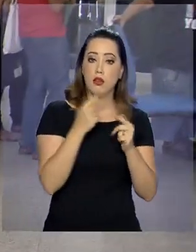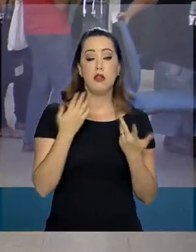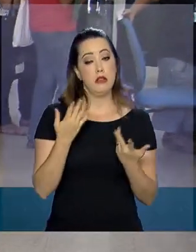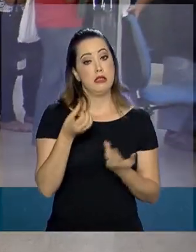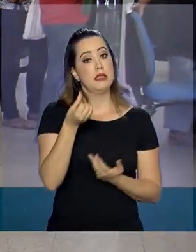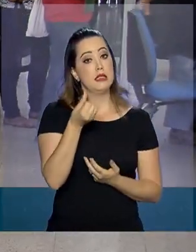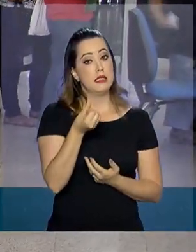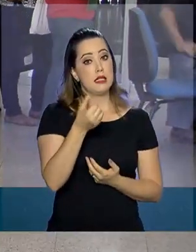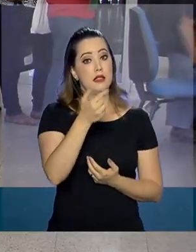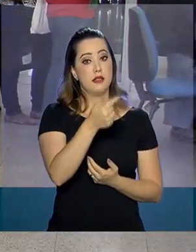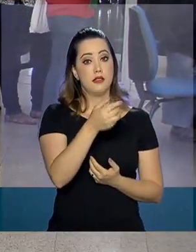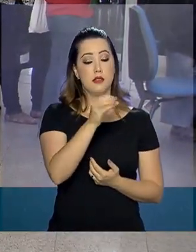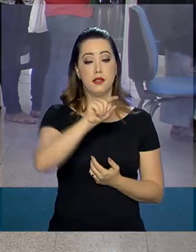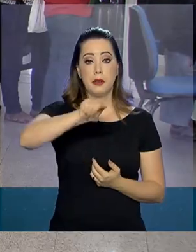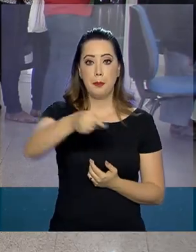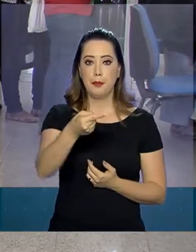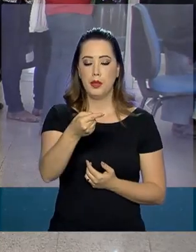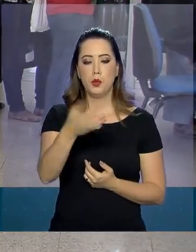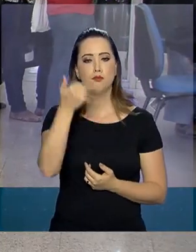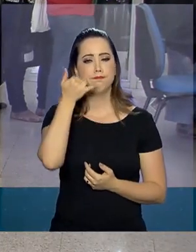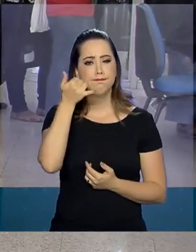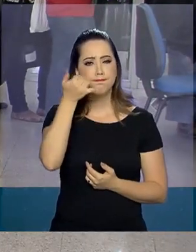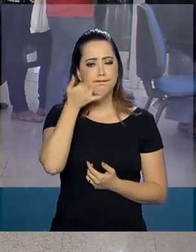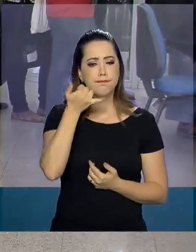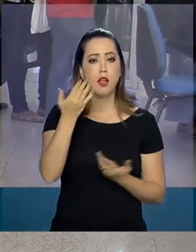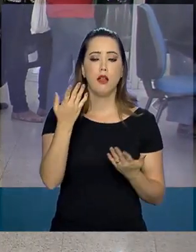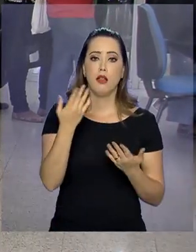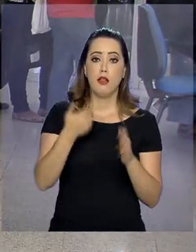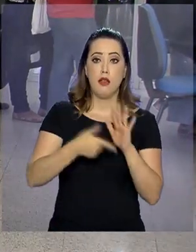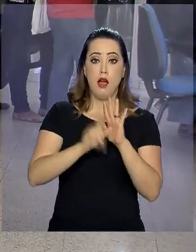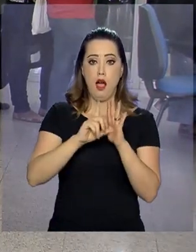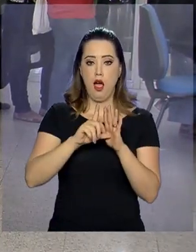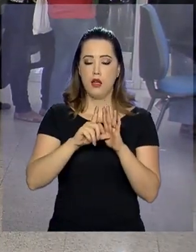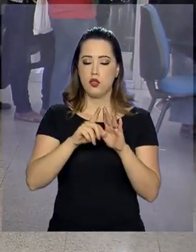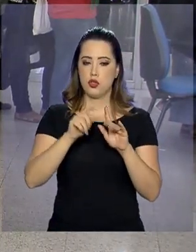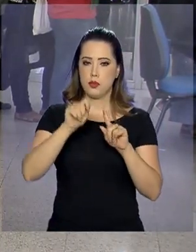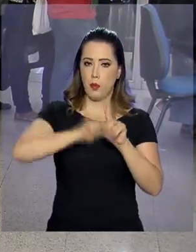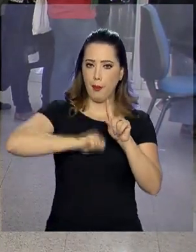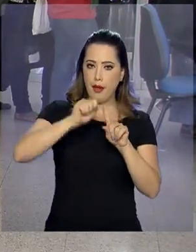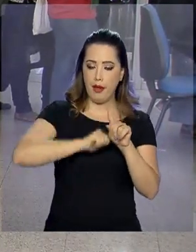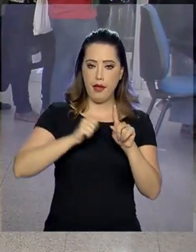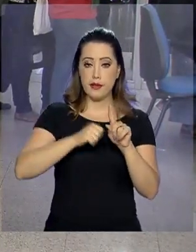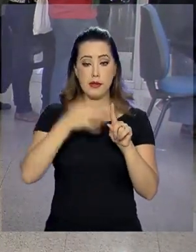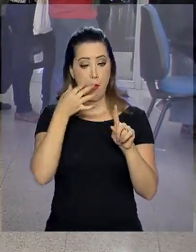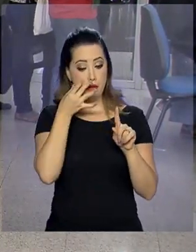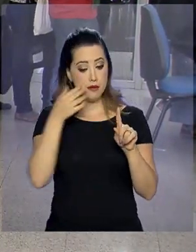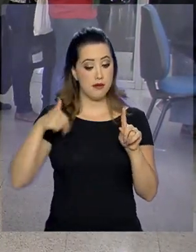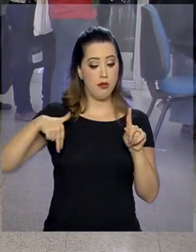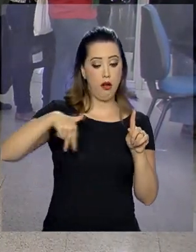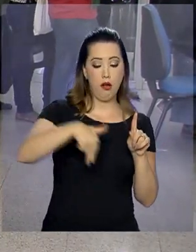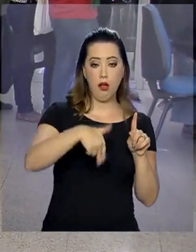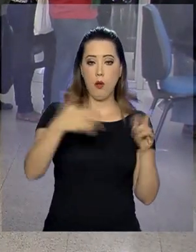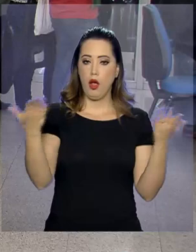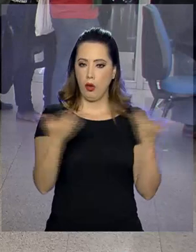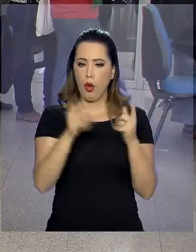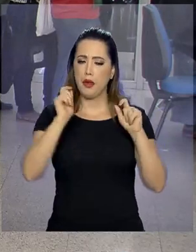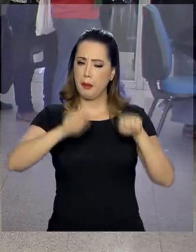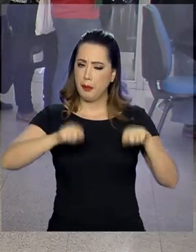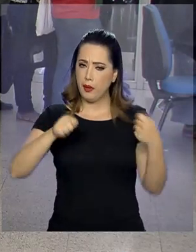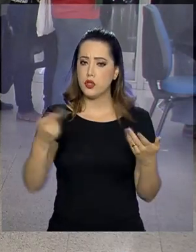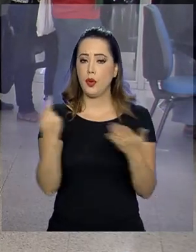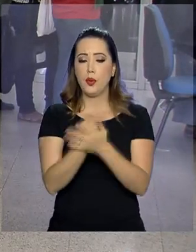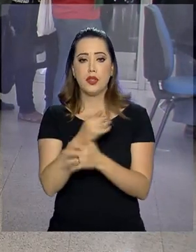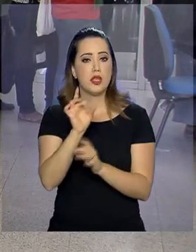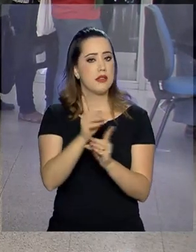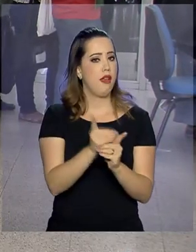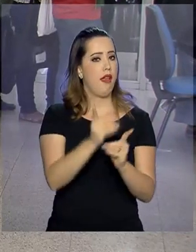de 670 mil atendimentos que o INSS realizava por mês, de forma presencial, agora poderão ser realizados de